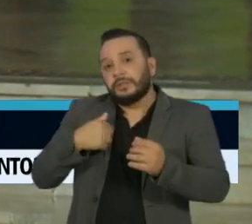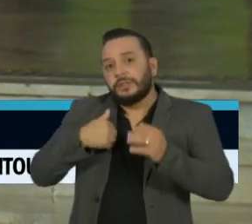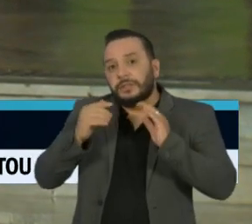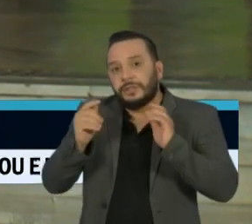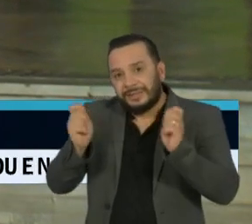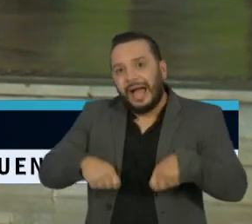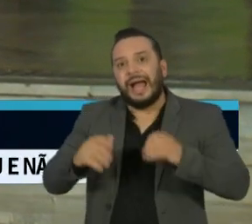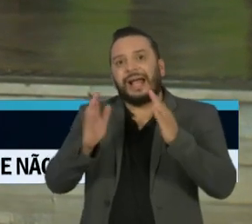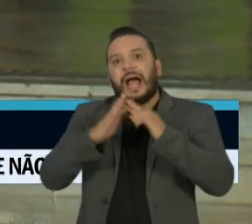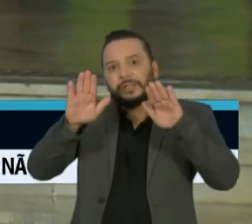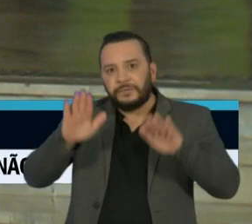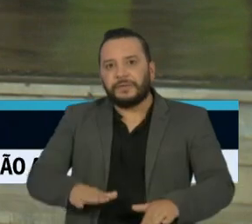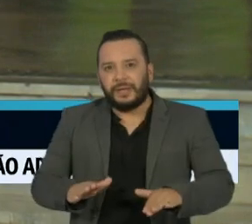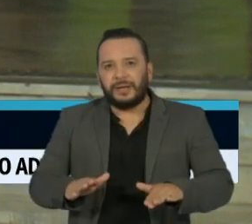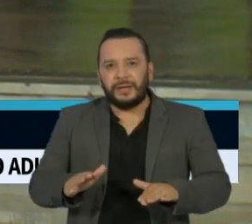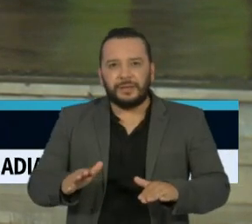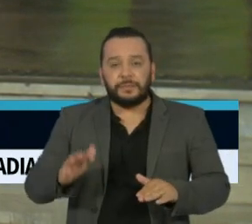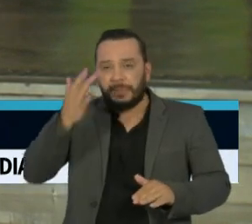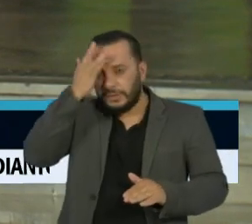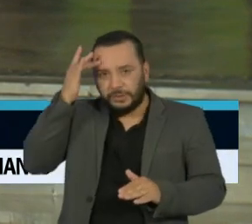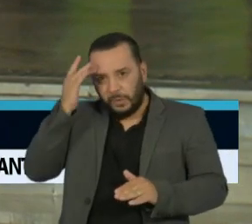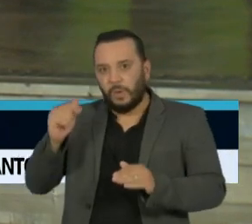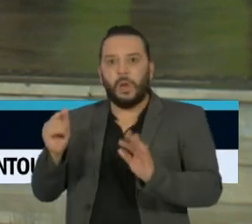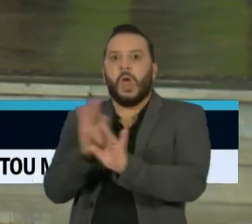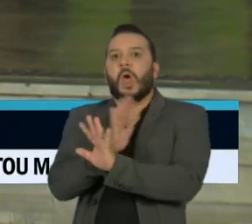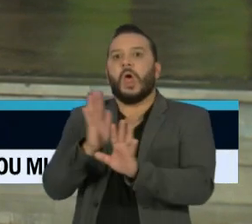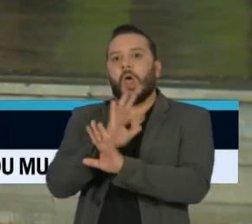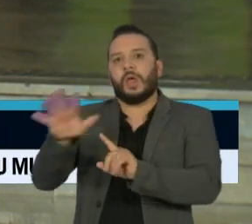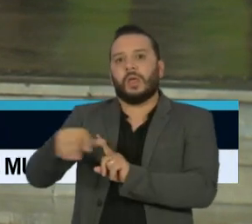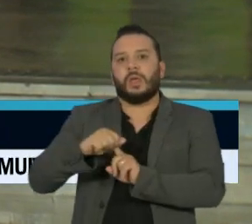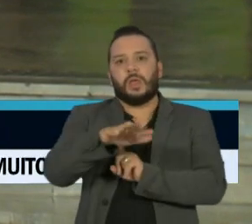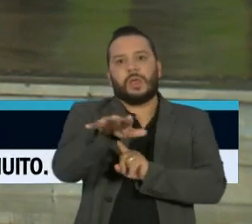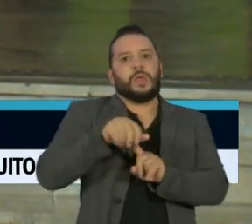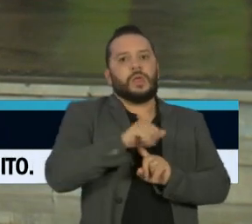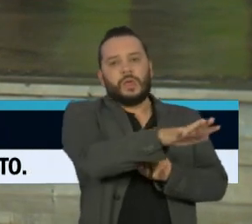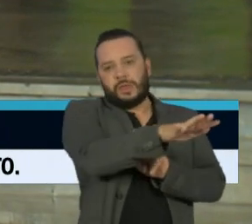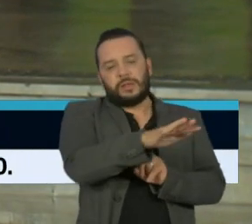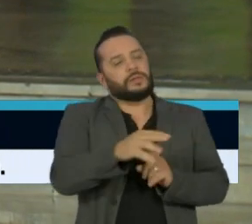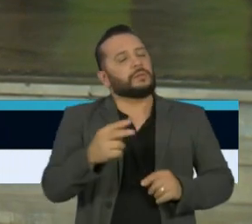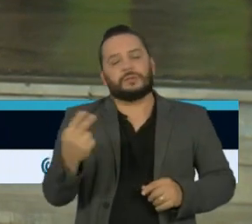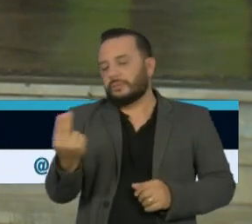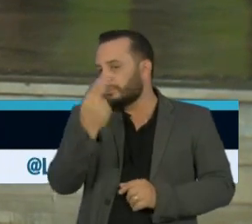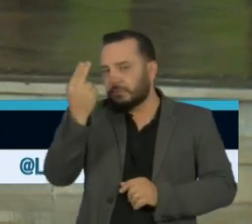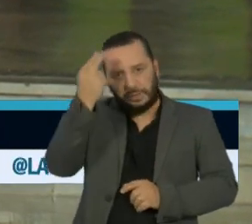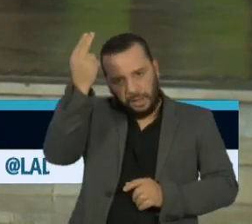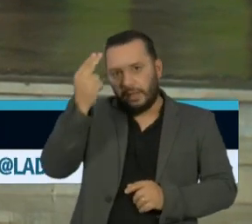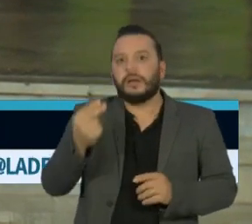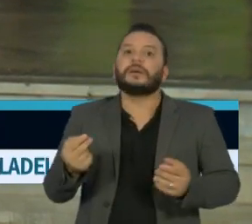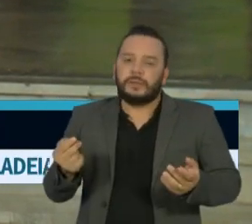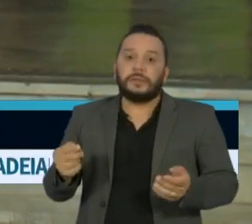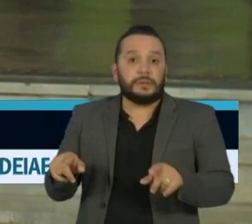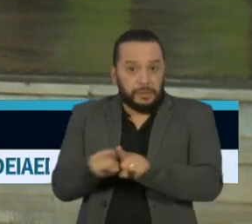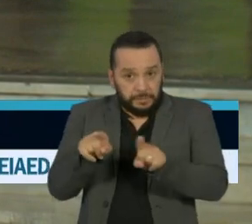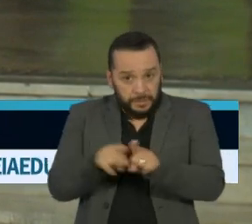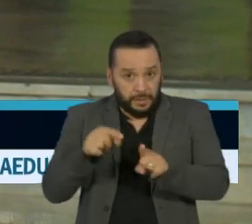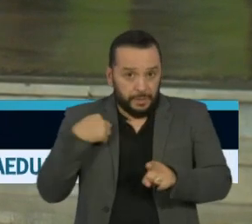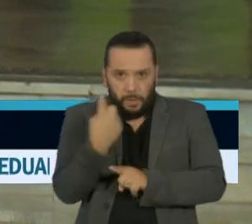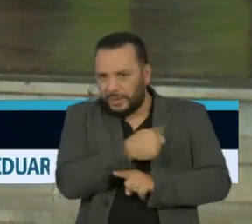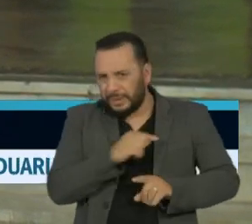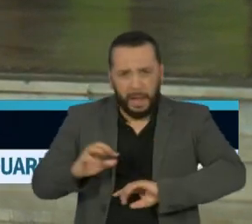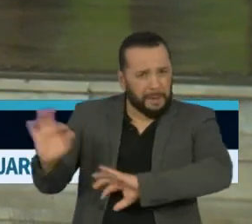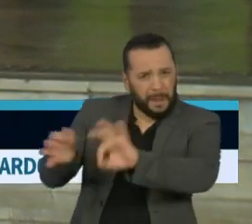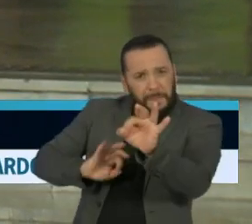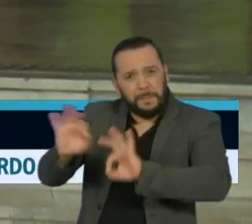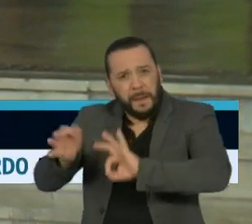não deixar com que todo mundo fique doente ao mesmo tempo, da mesma forma que estamos correndo contra o tempo para poder